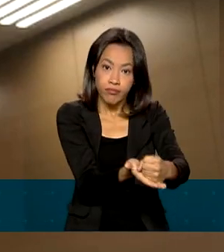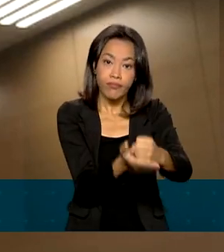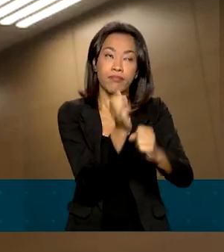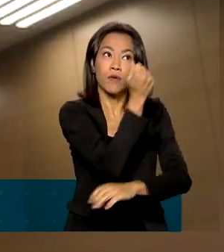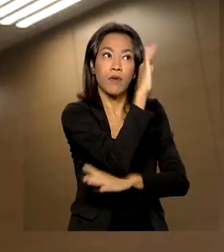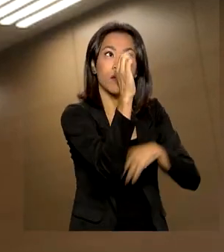e com o Brasil.